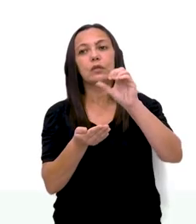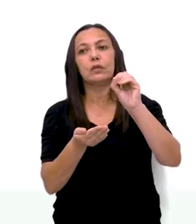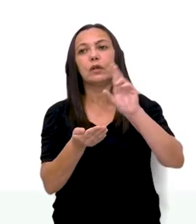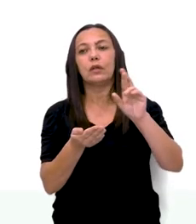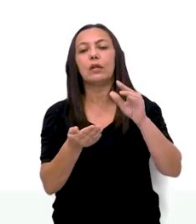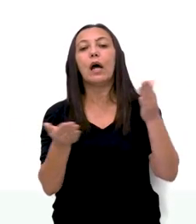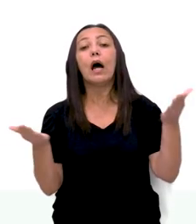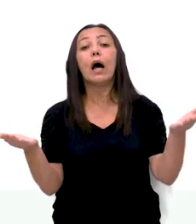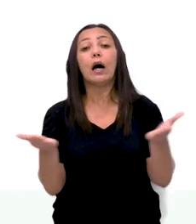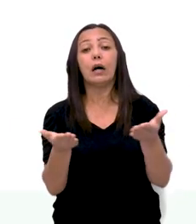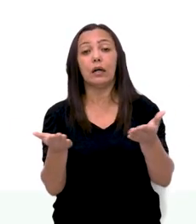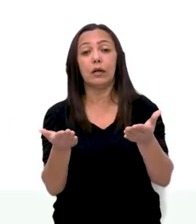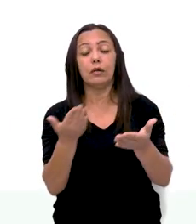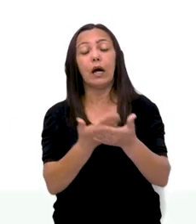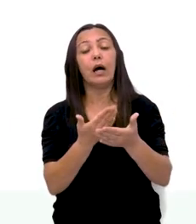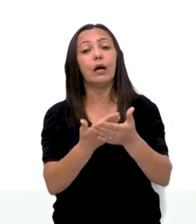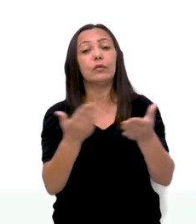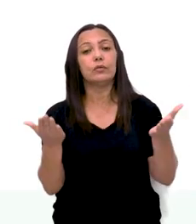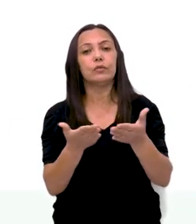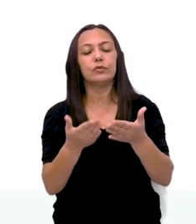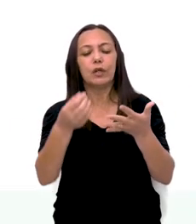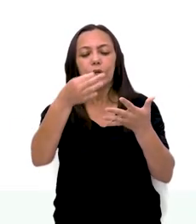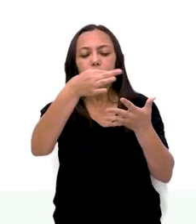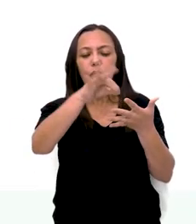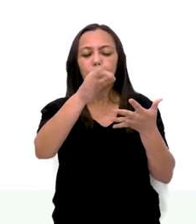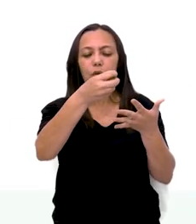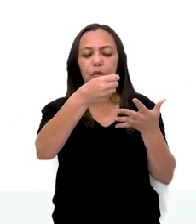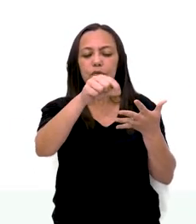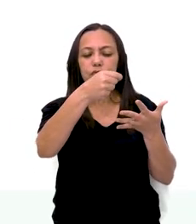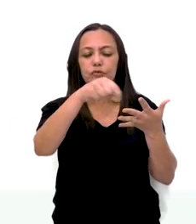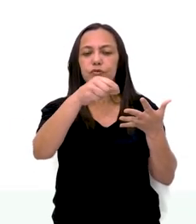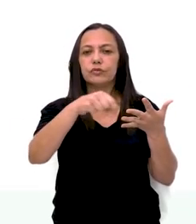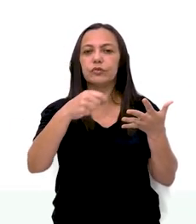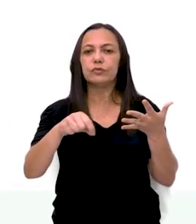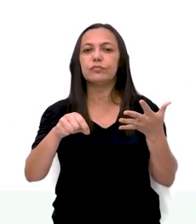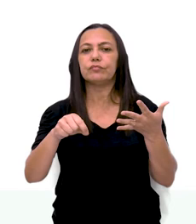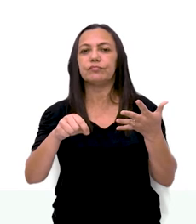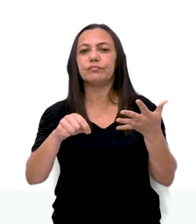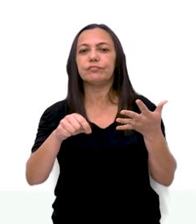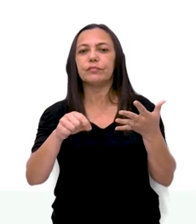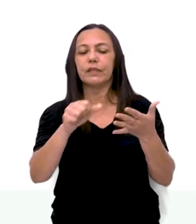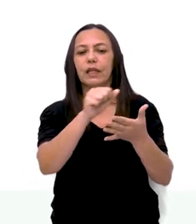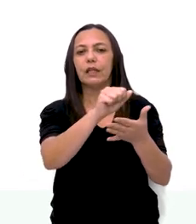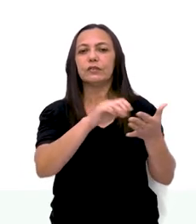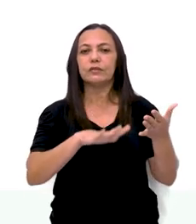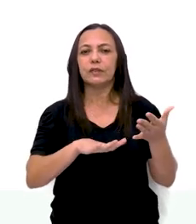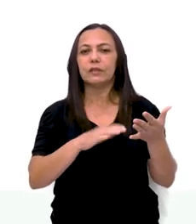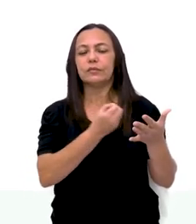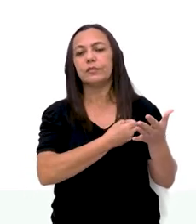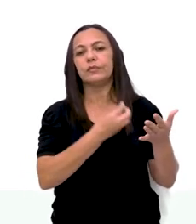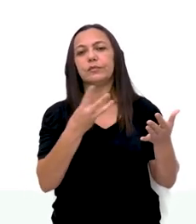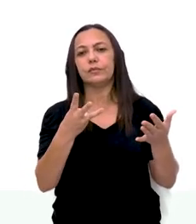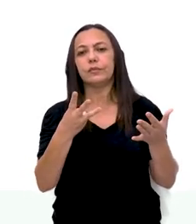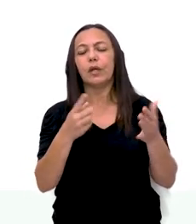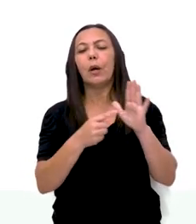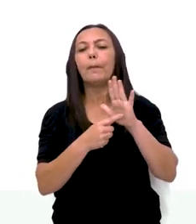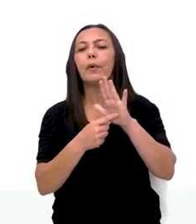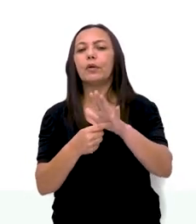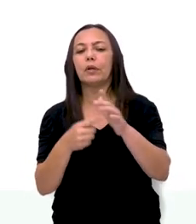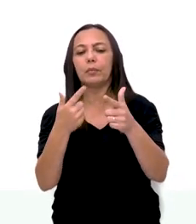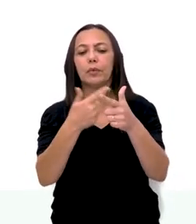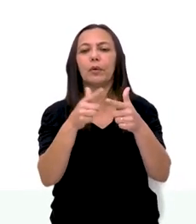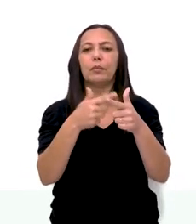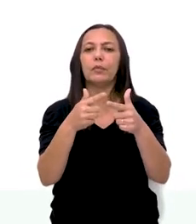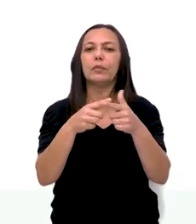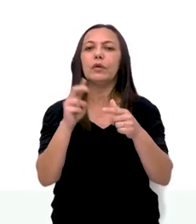Então na aula de hoje. Nós fizemos a correção da primeira parte. Do bloco três. De atividades. Com situações.